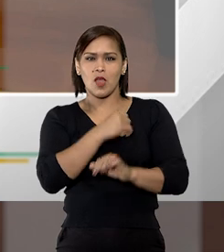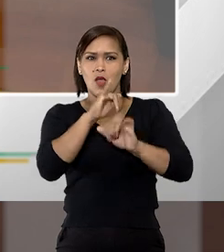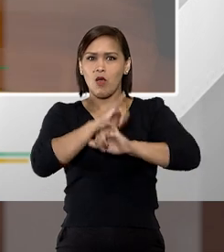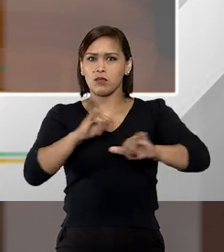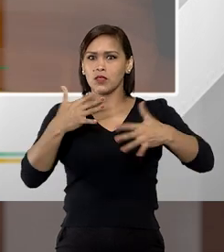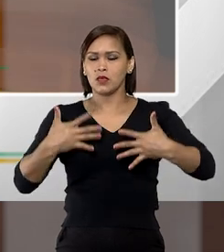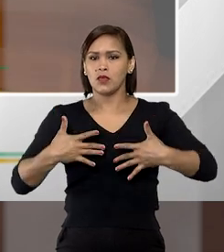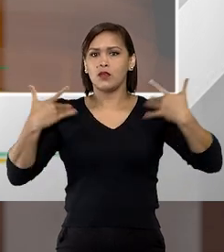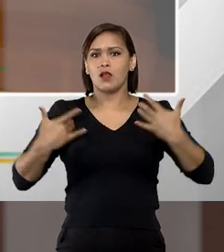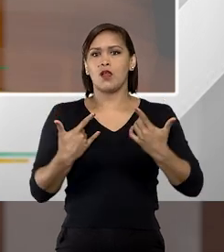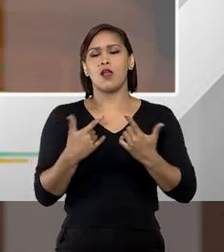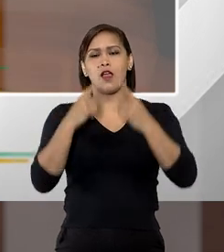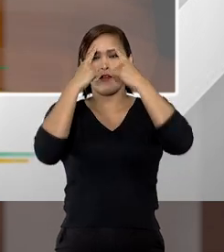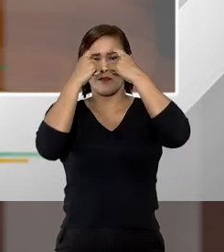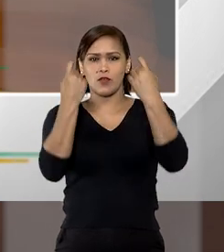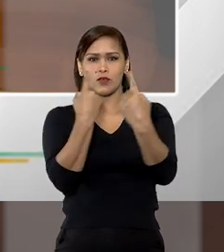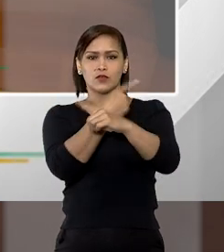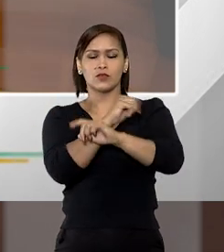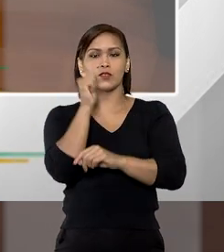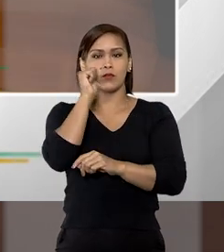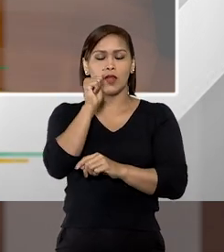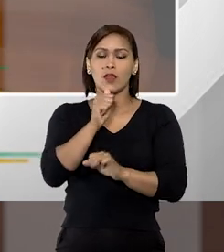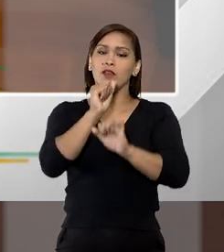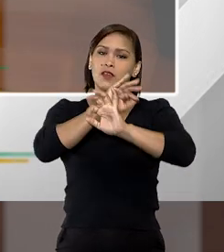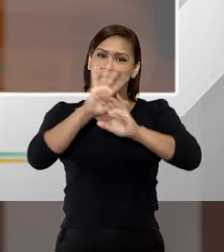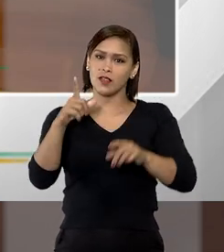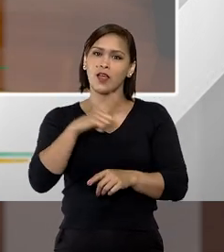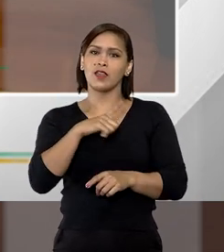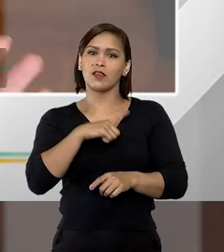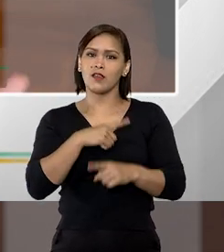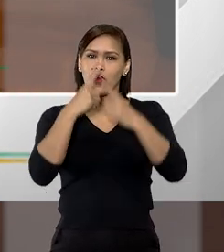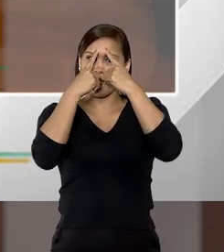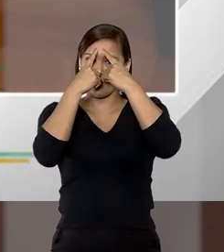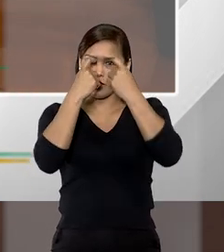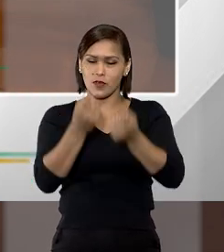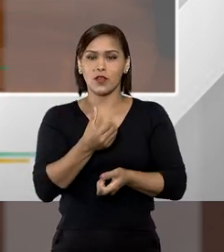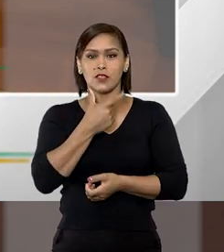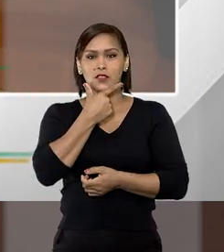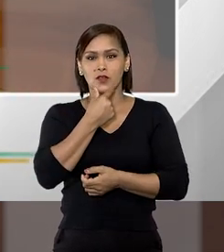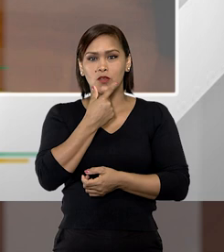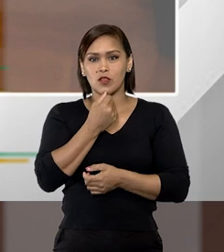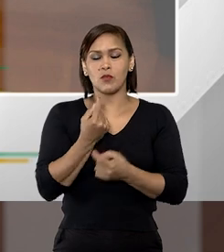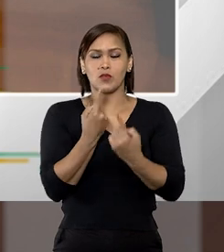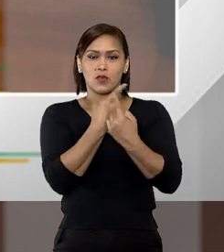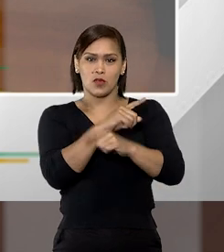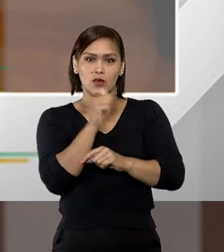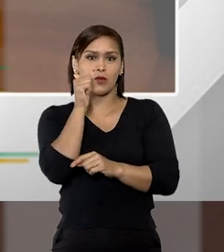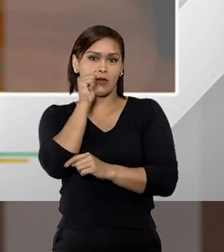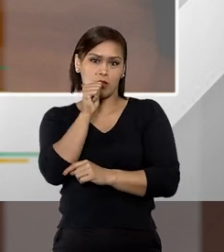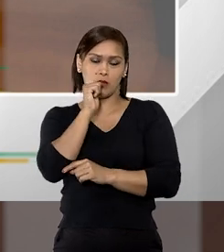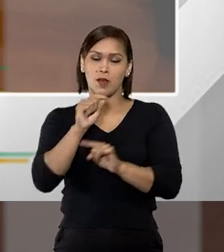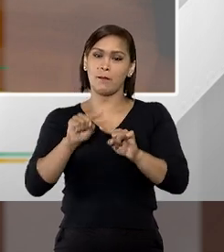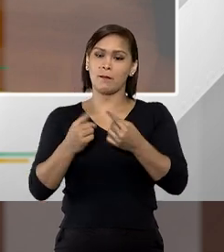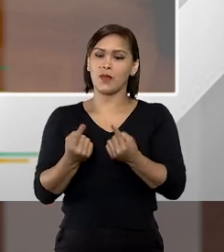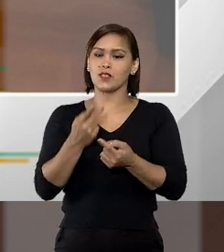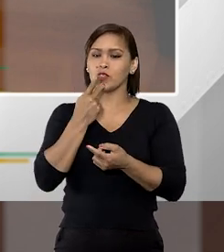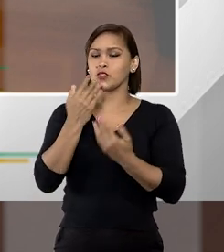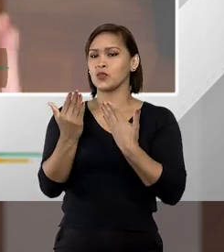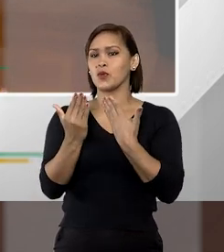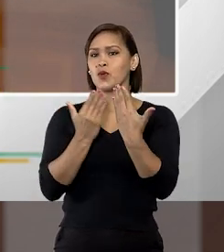assustadores em relação à violência contra a mulher, é claro que a gente tem muito mais violência contra homens do que contra mulheres, mas quando a gente